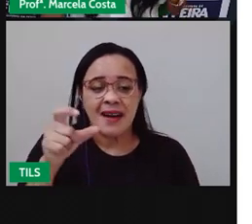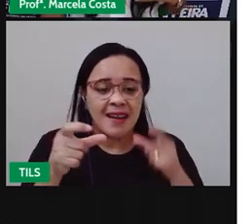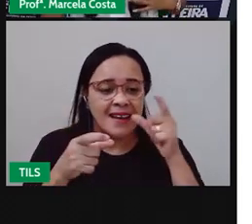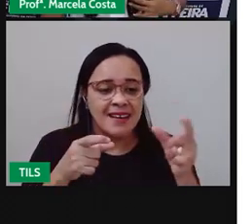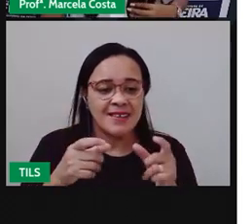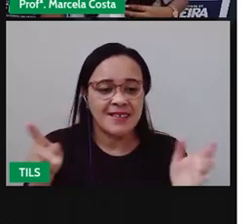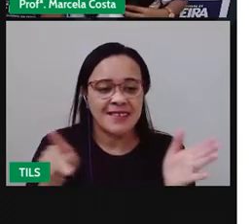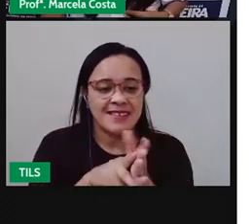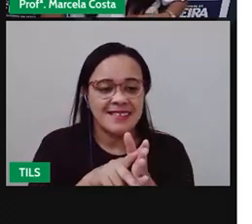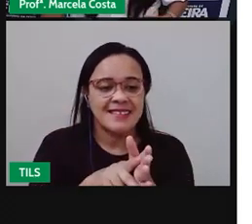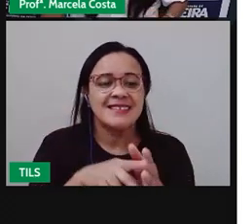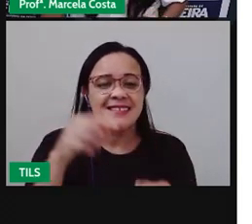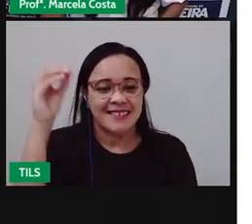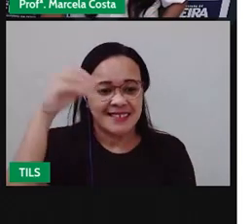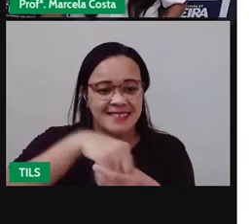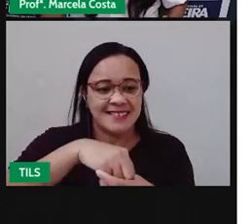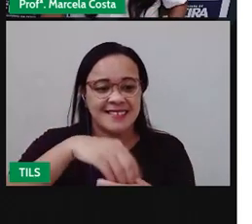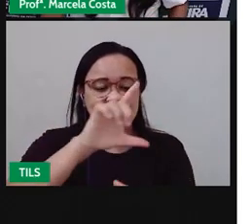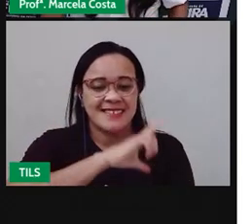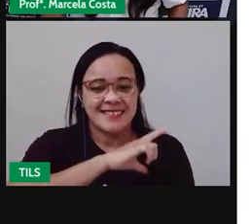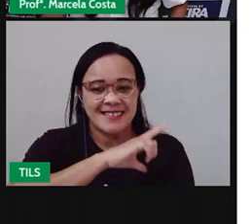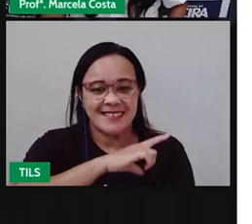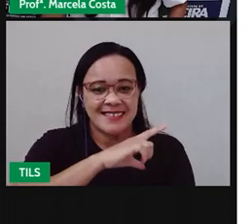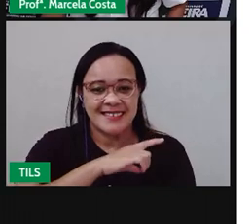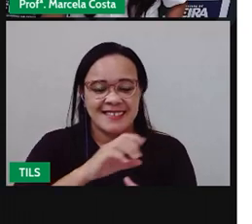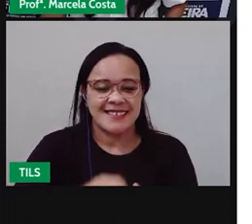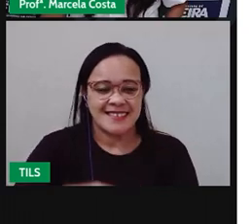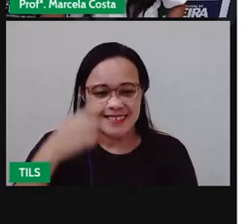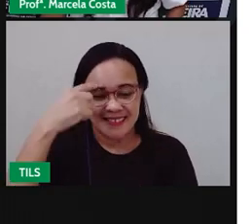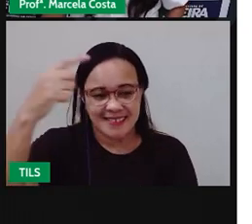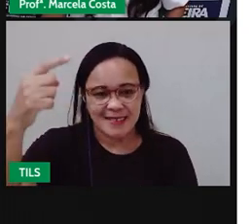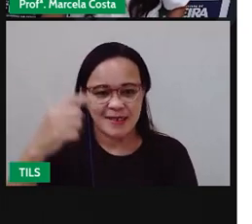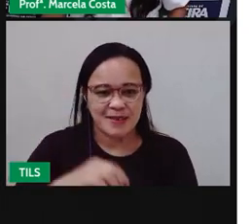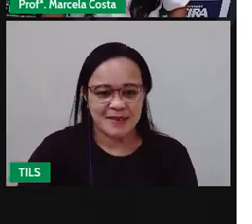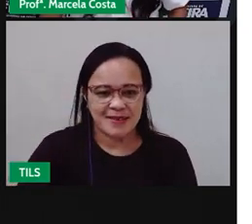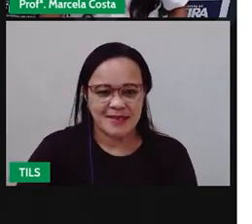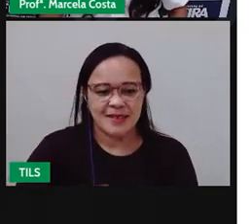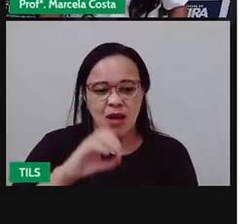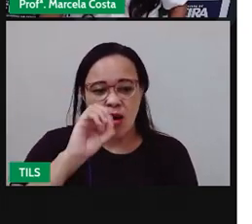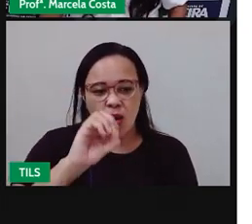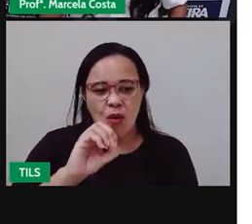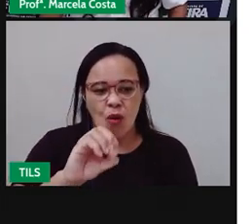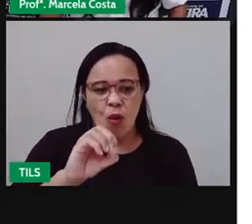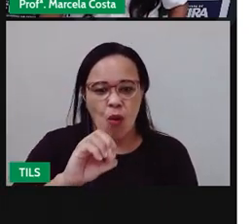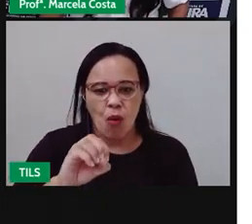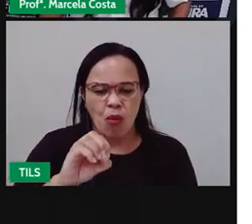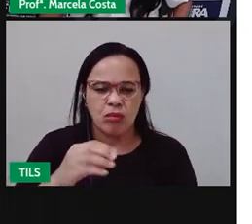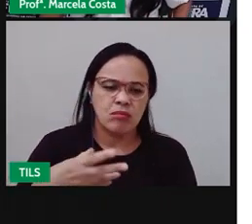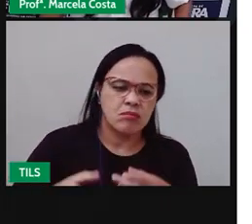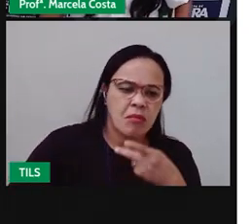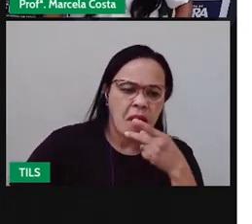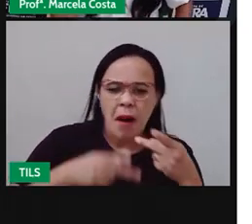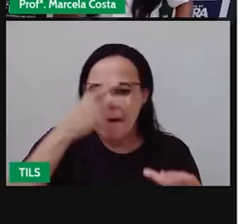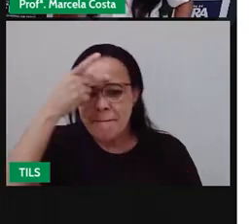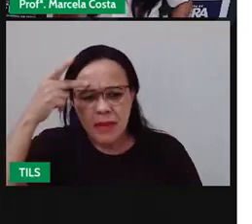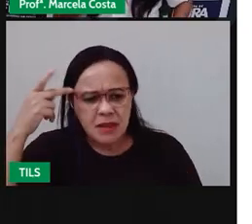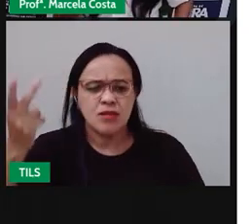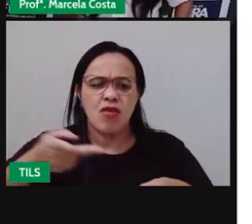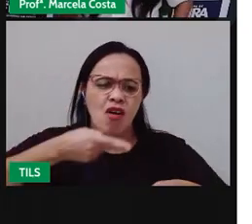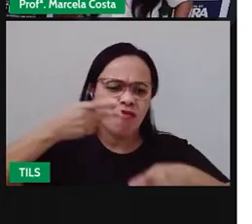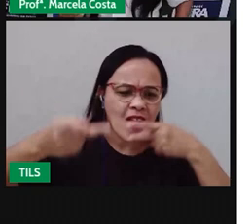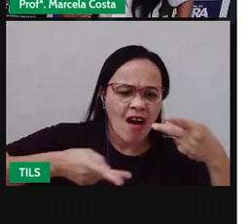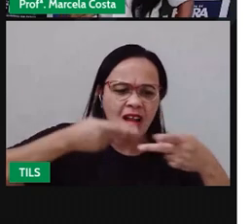Vejam essas outras xilogravuras aqui, que mostram expressões comuns